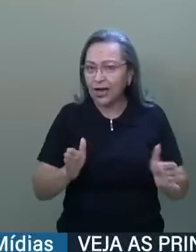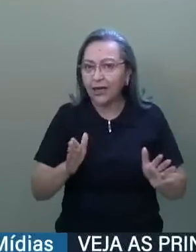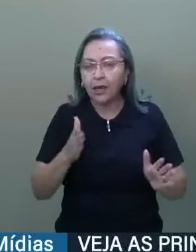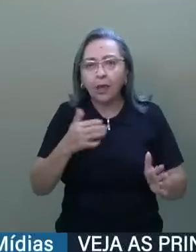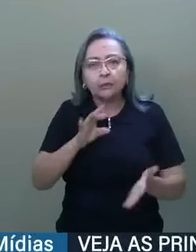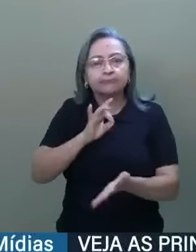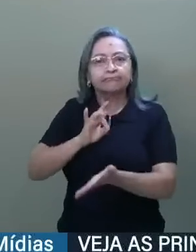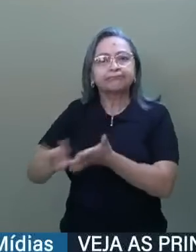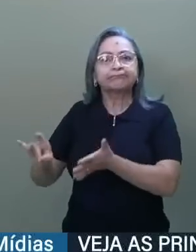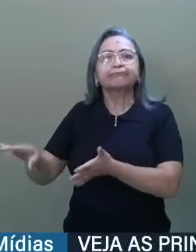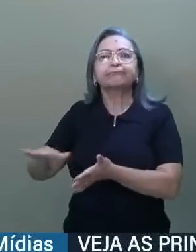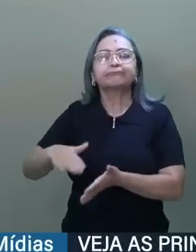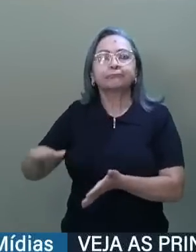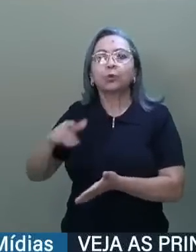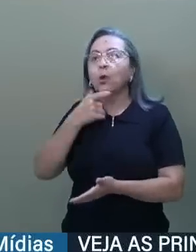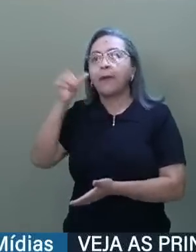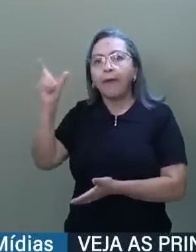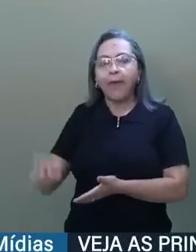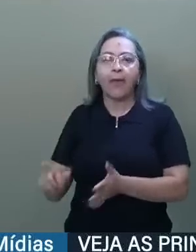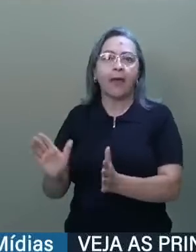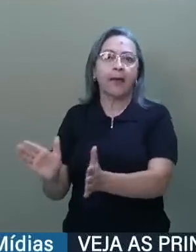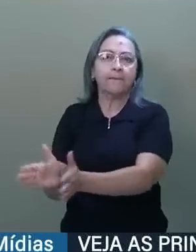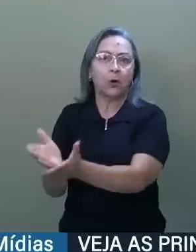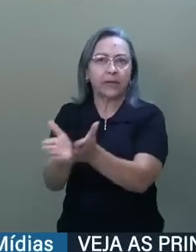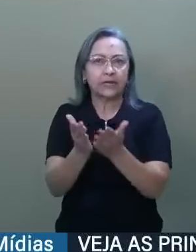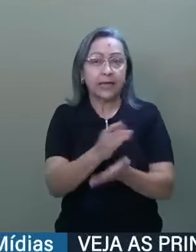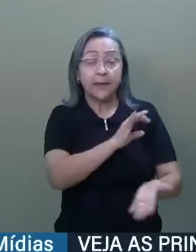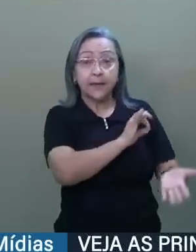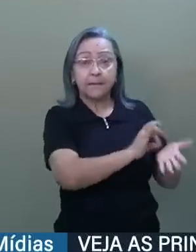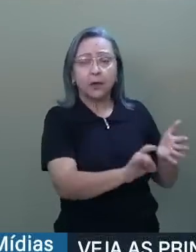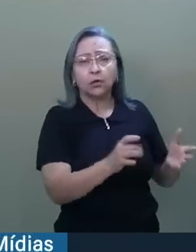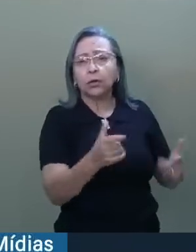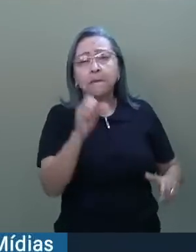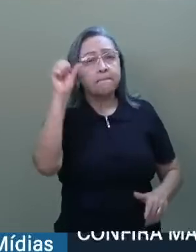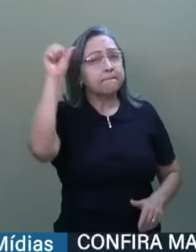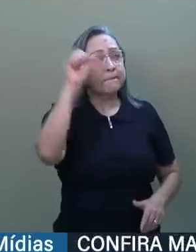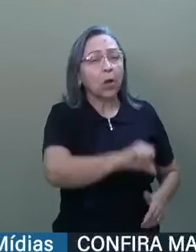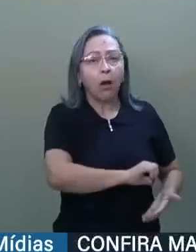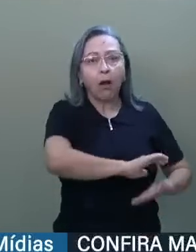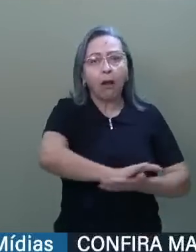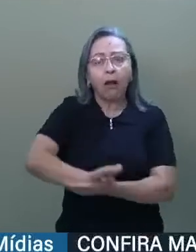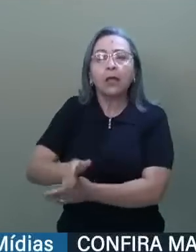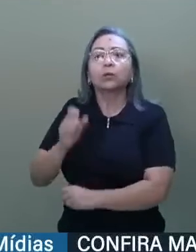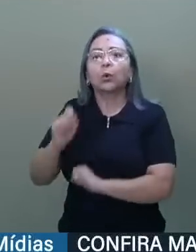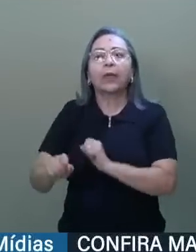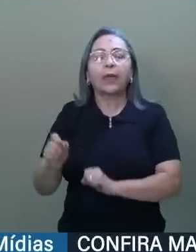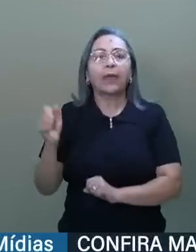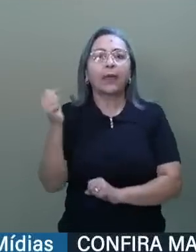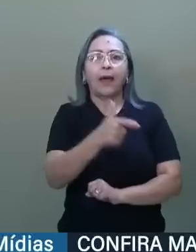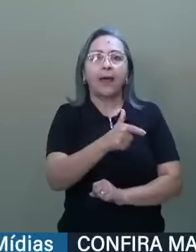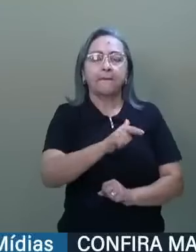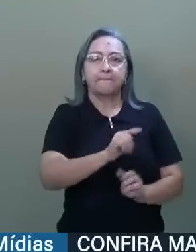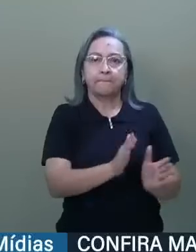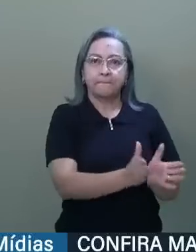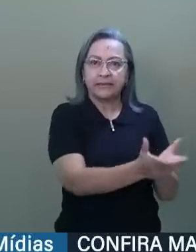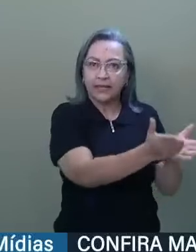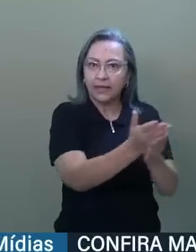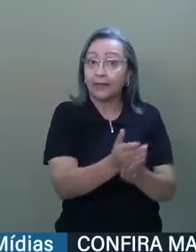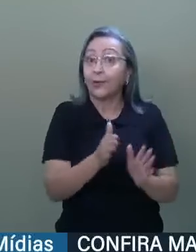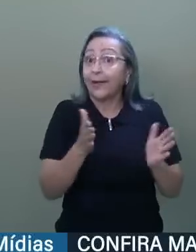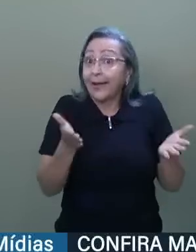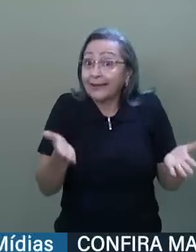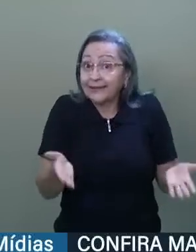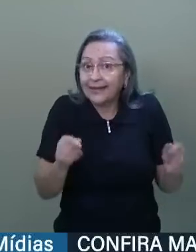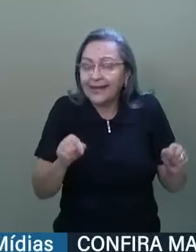inimigo mortal do homem é a miséria. Não há pior discriminação que a miséria. Nesse ponto, senhores